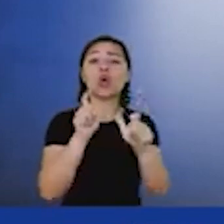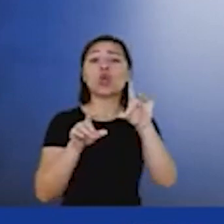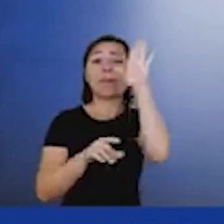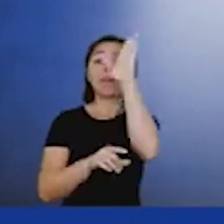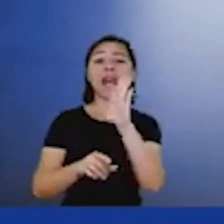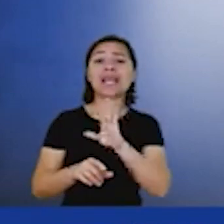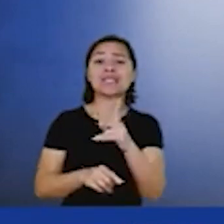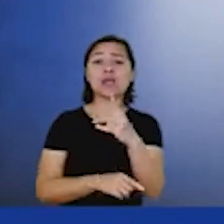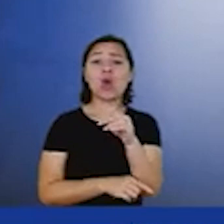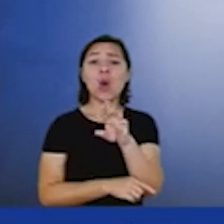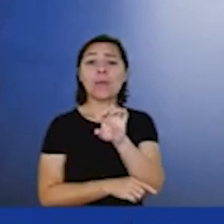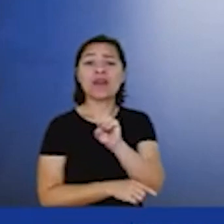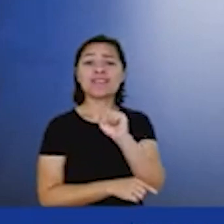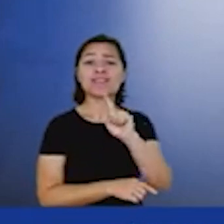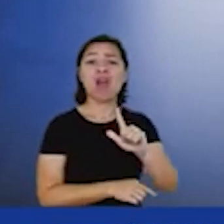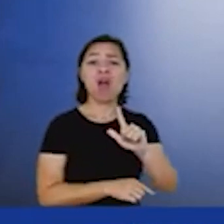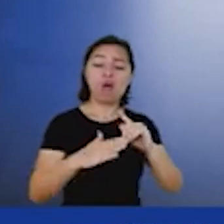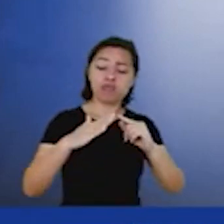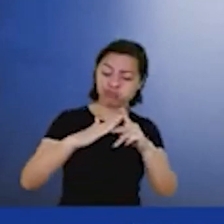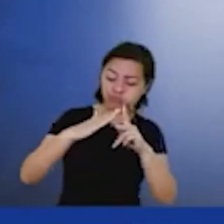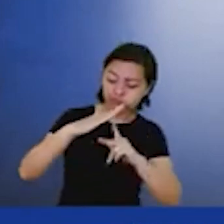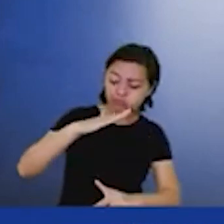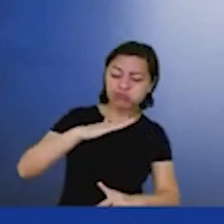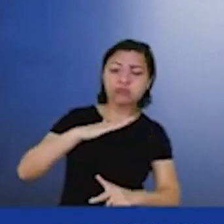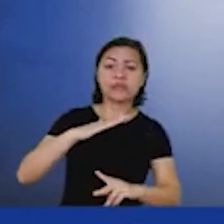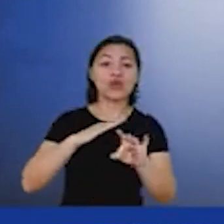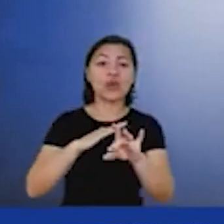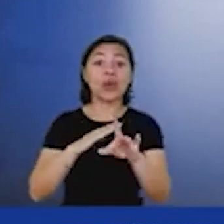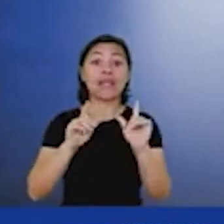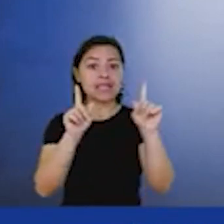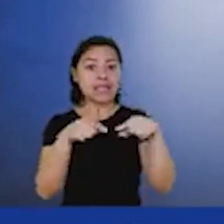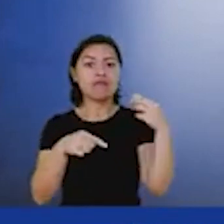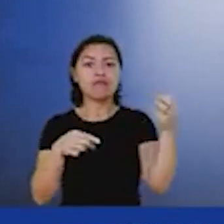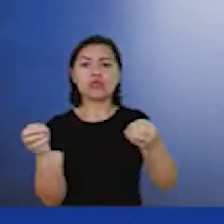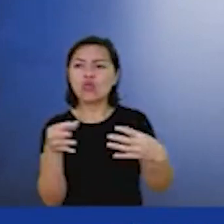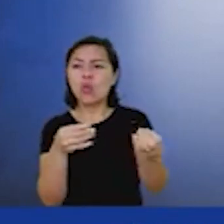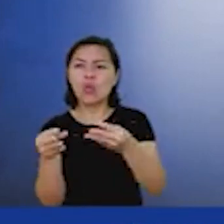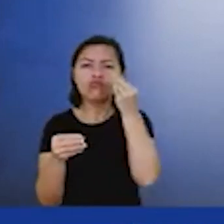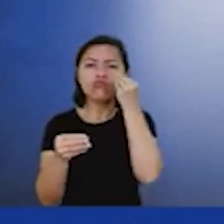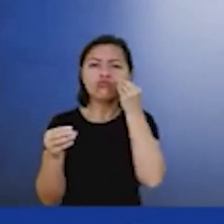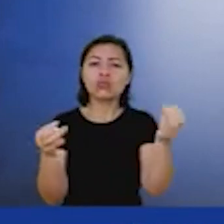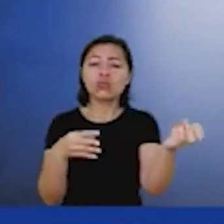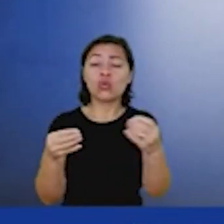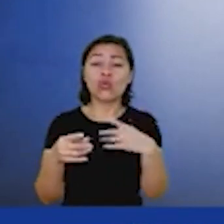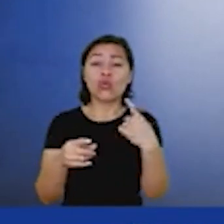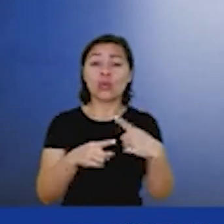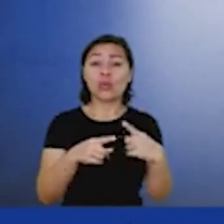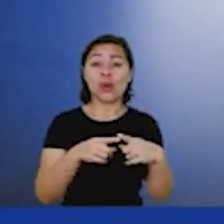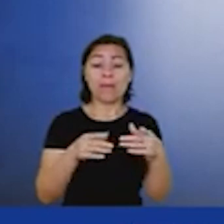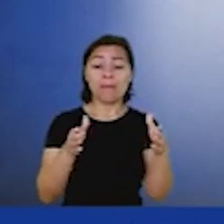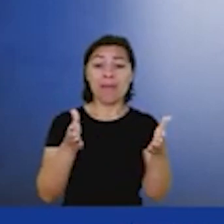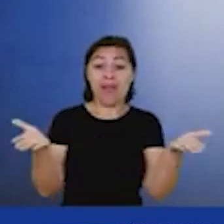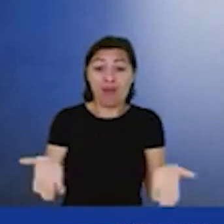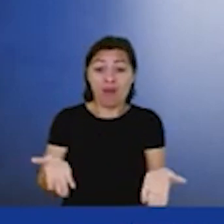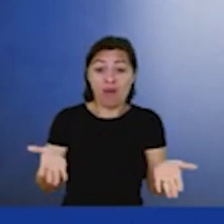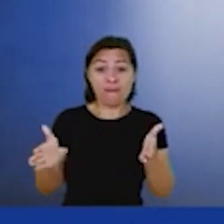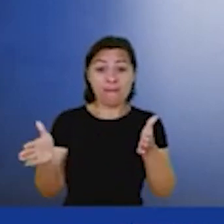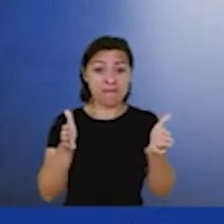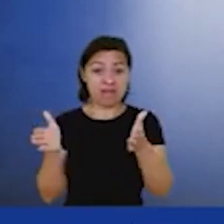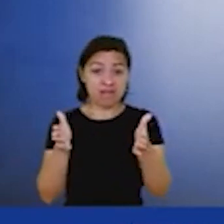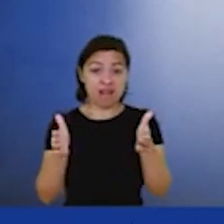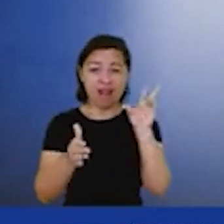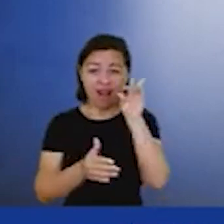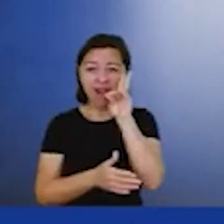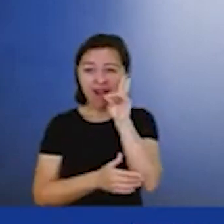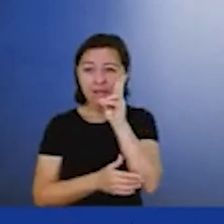os desafios de inovação, até mesmo numa época em que, não sei se vocês se lembram,